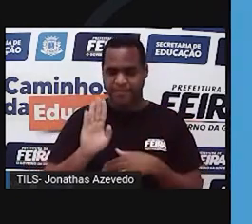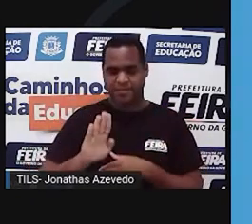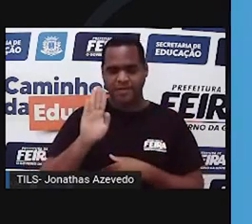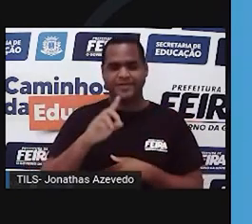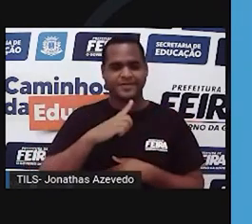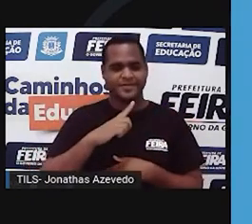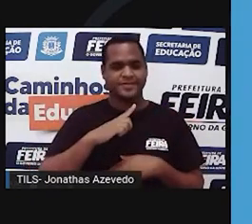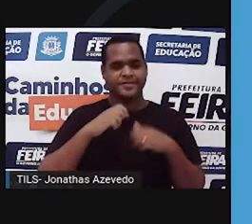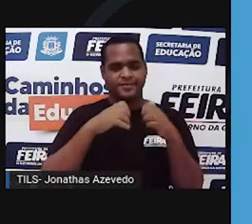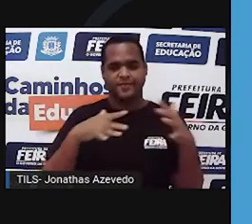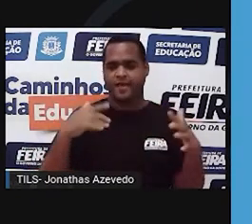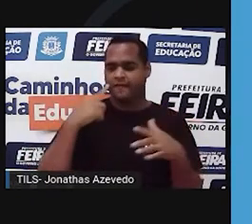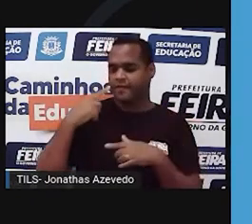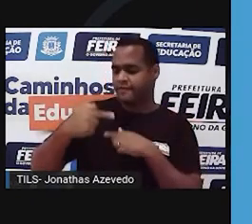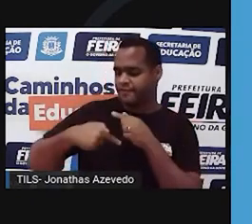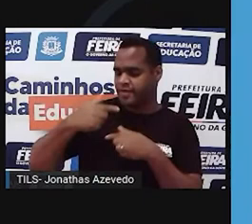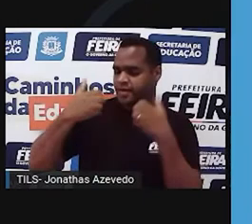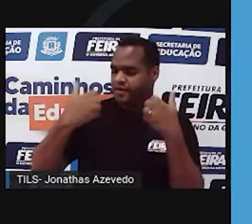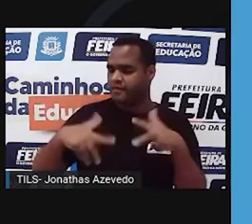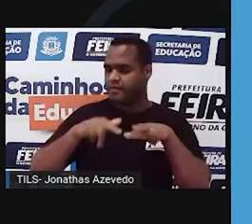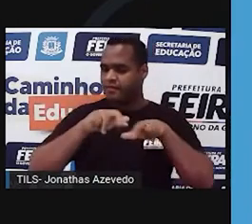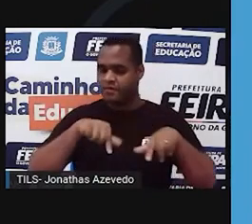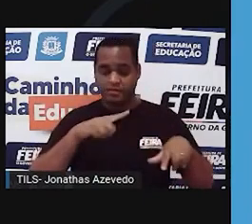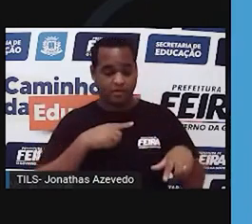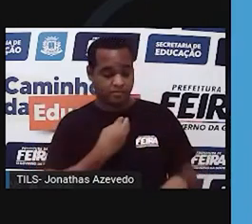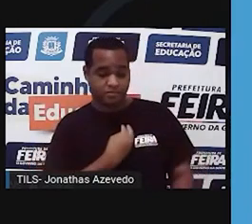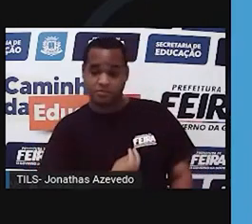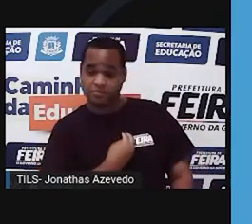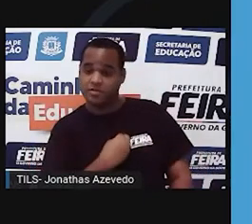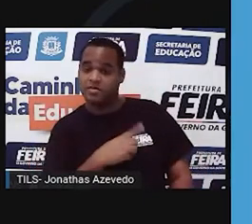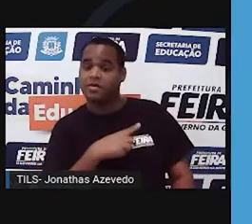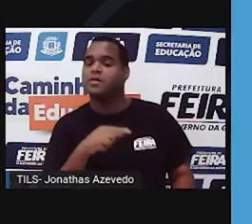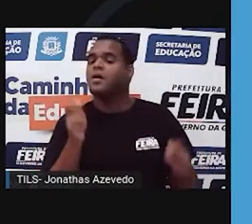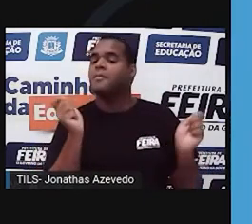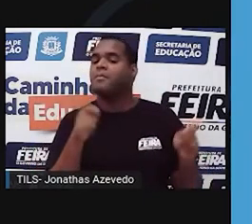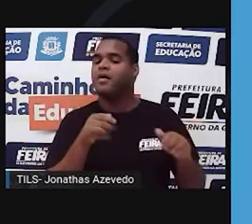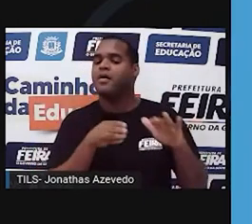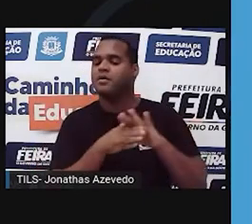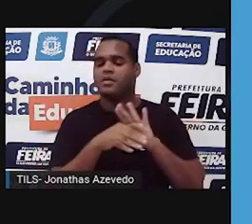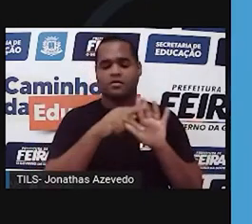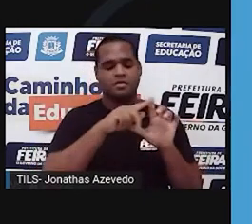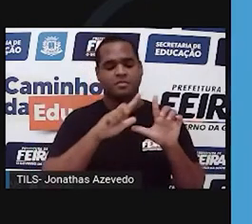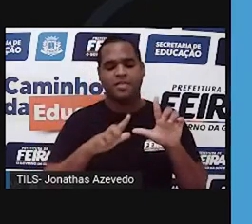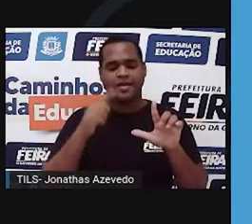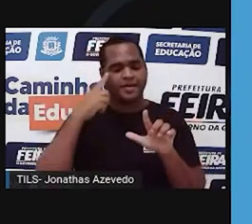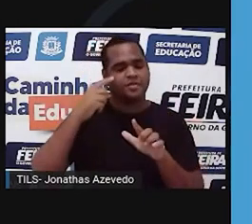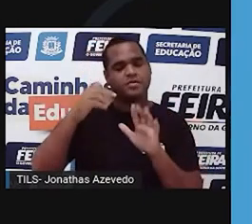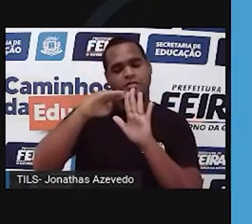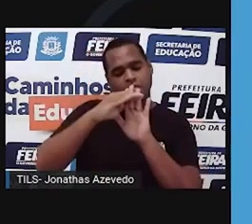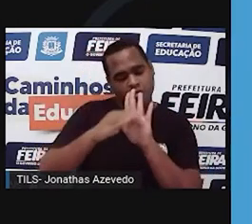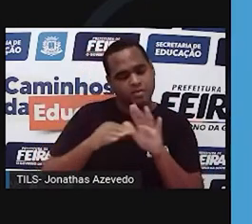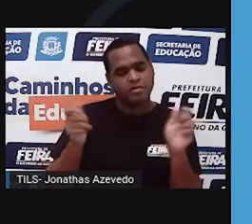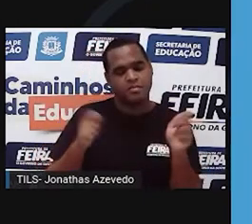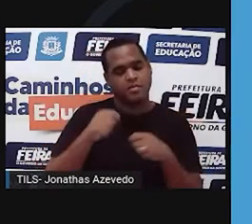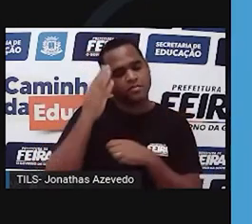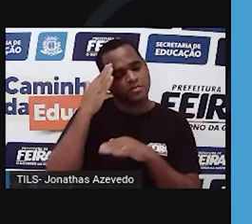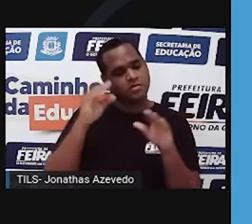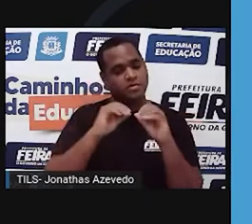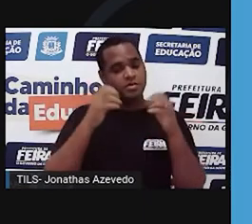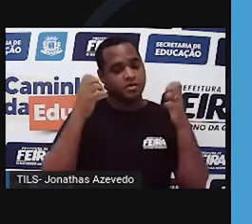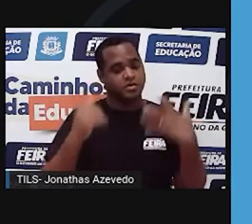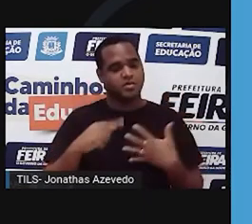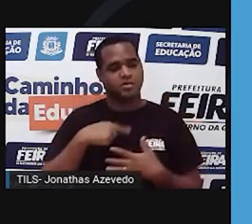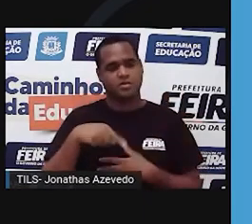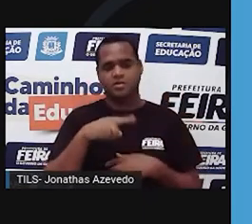estuda os genes, a variação entre os organismos vivos. Mas dentro dessa playlist a gente vai entender como que essas características são passadas e